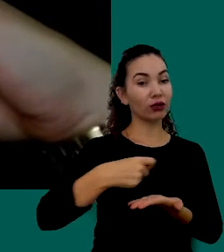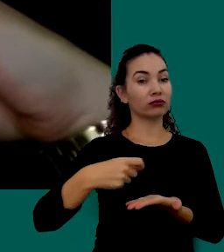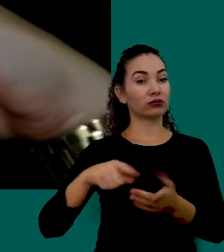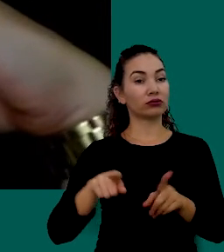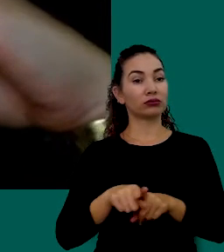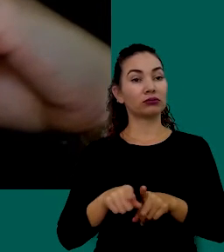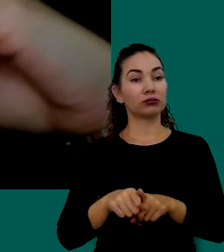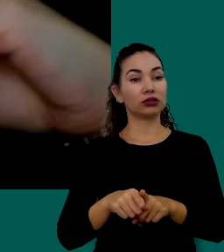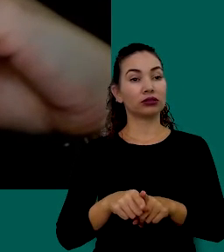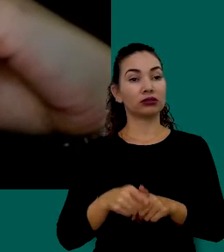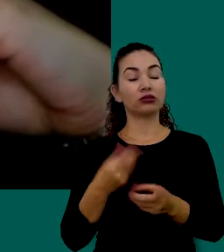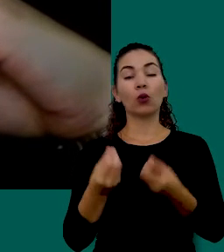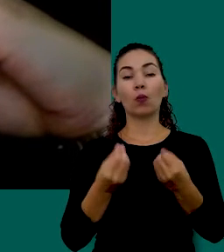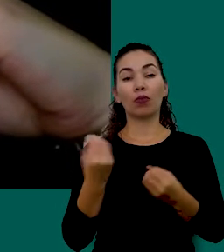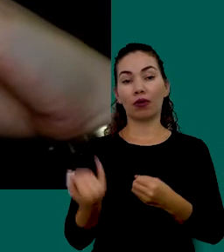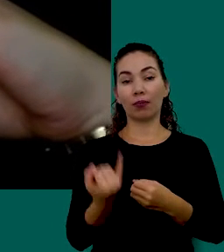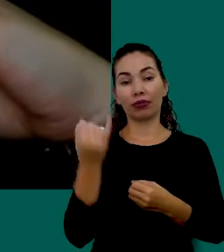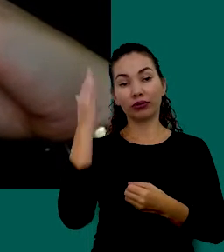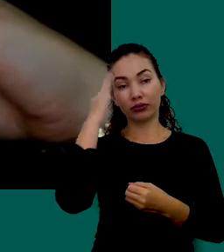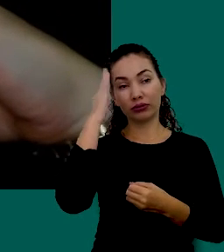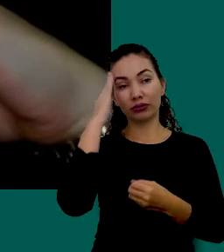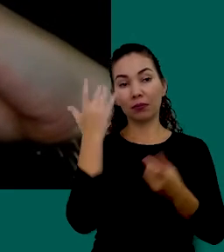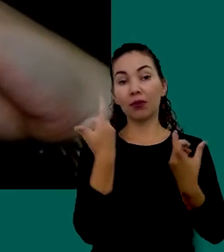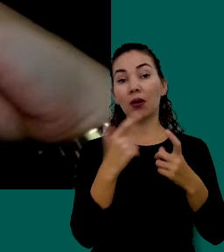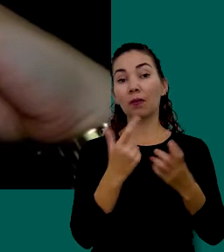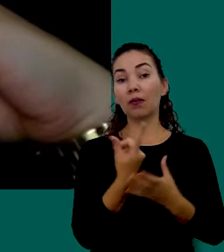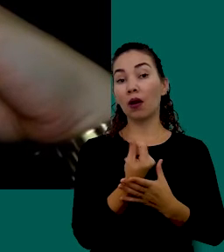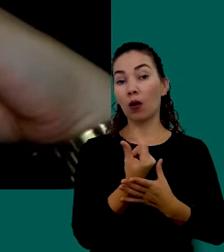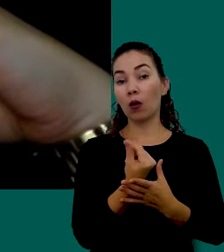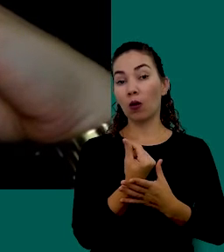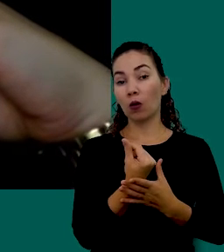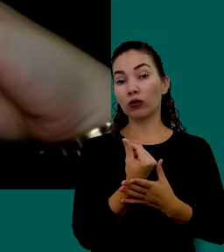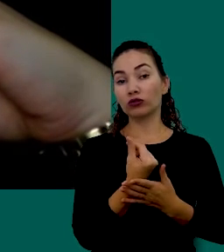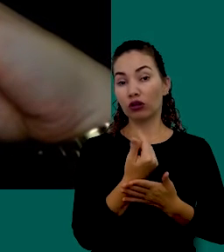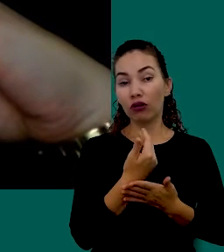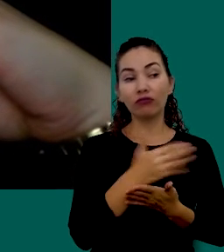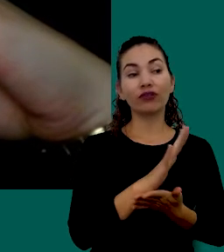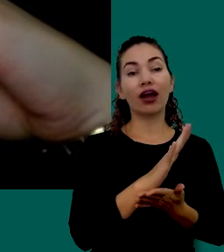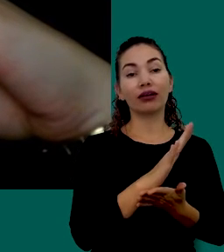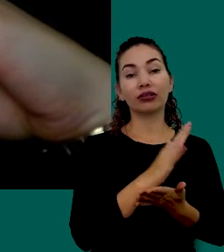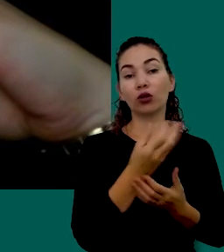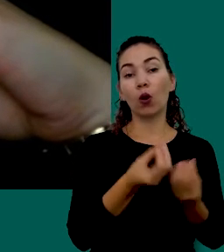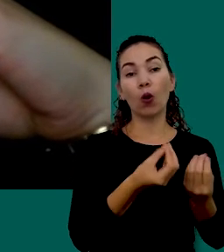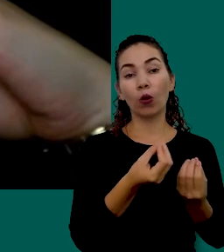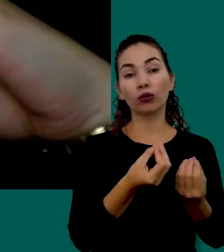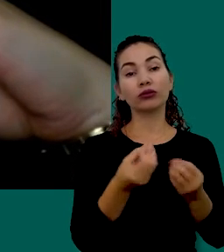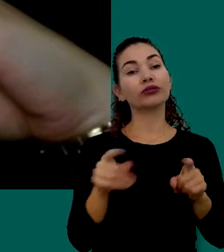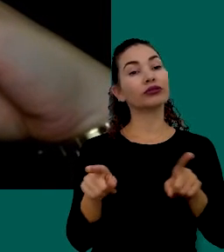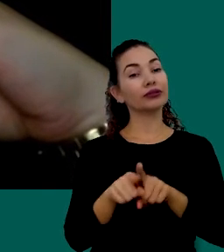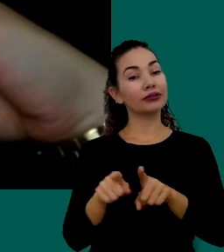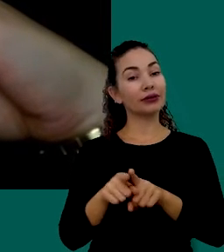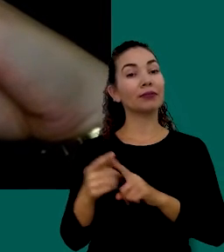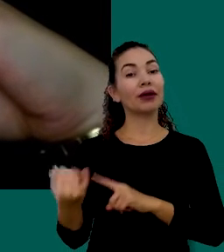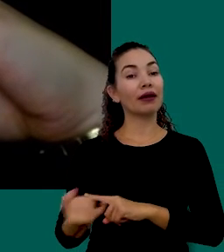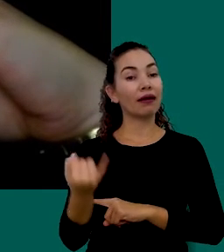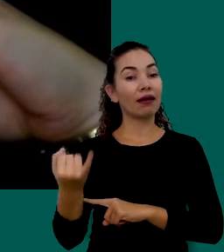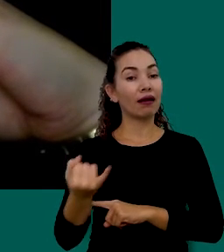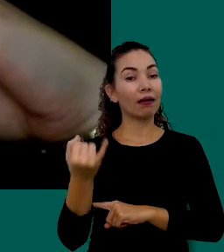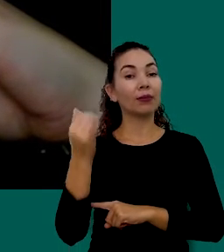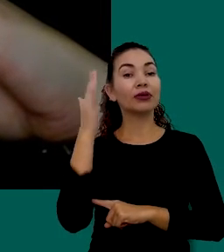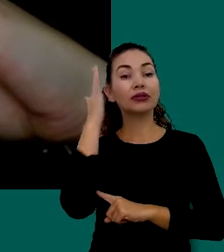Como É Importante Saber Para Onde Vai O Seu Dinheiro Também É Muito